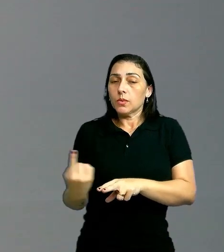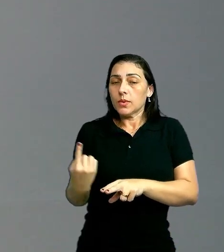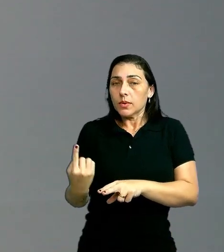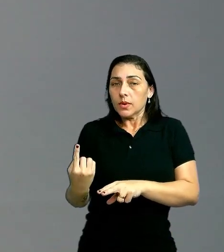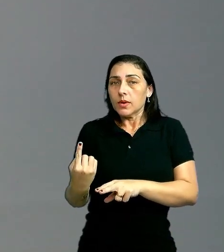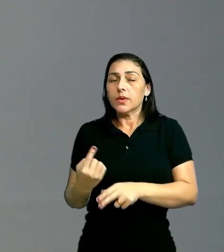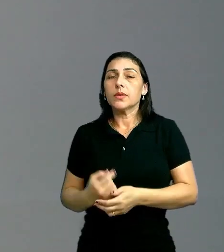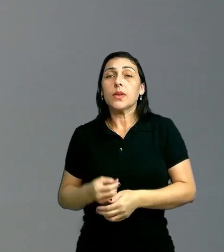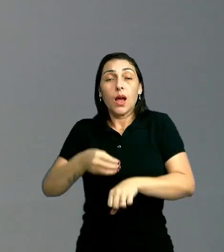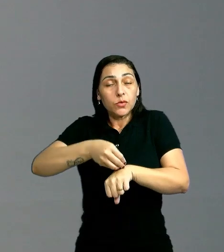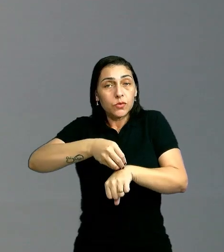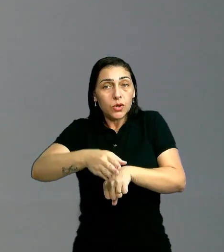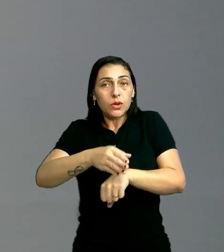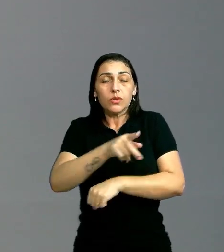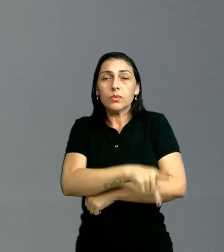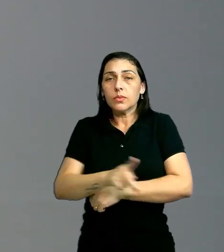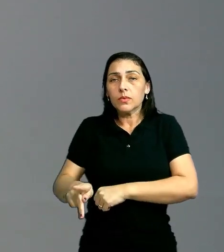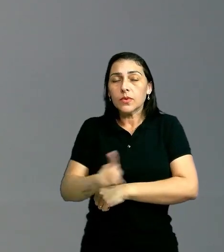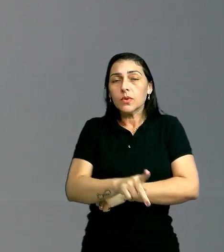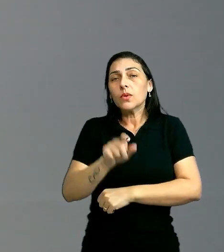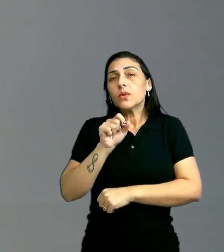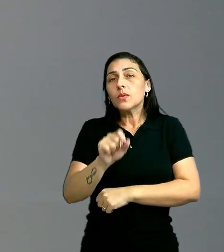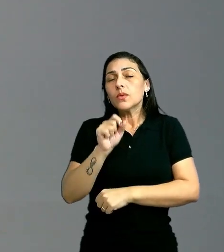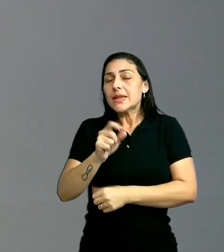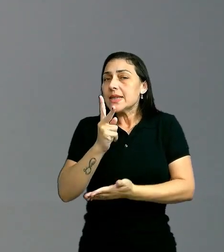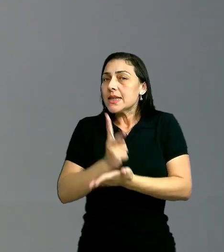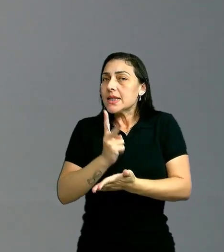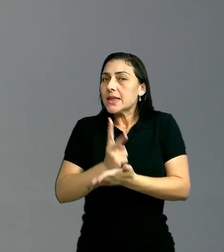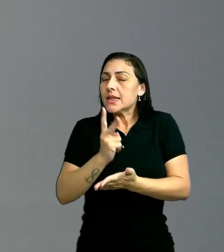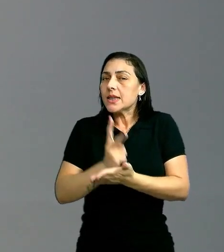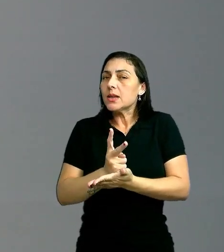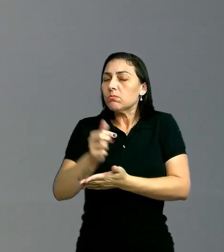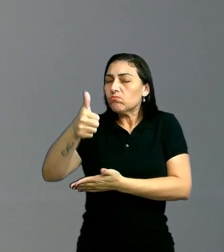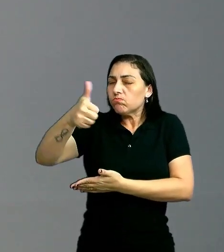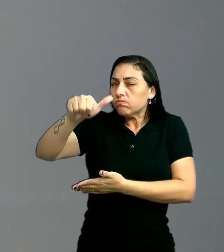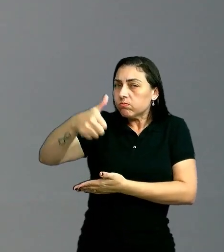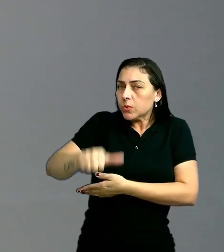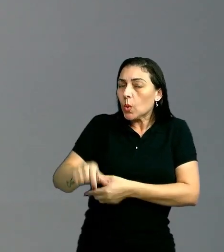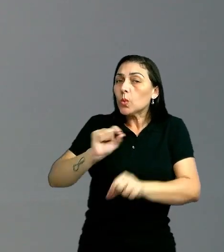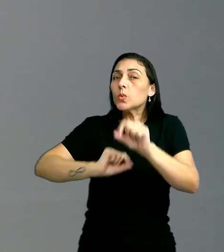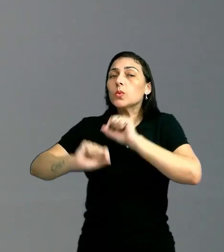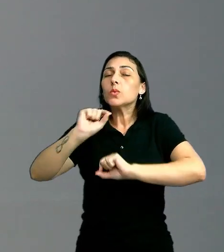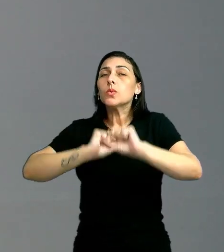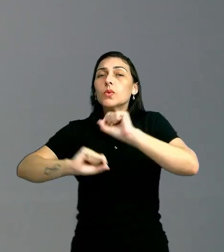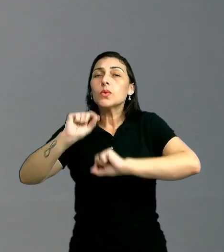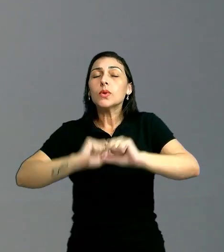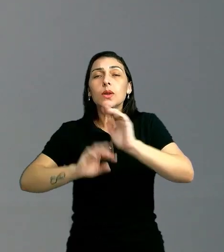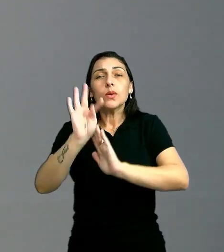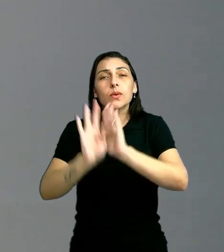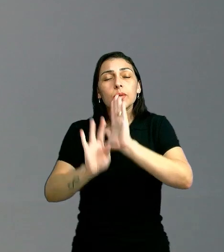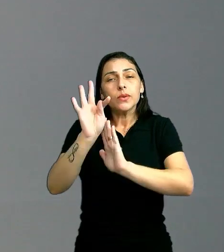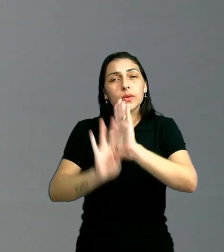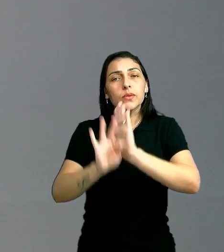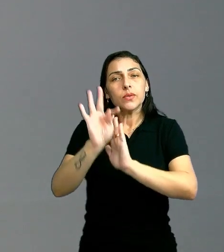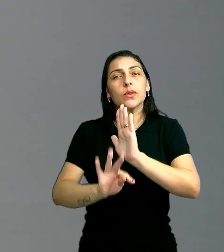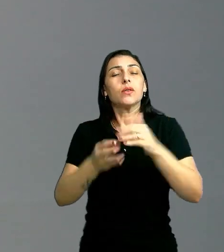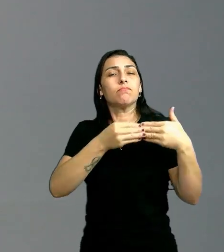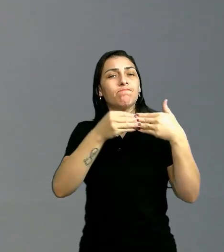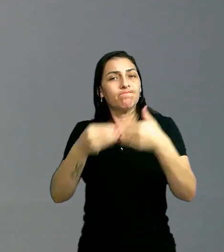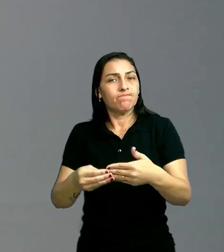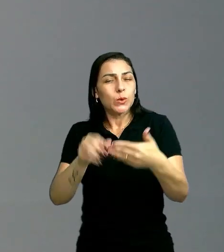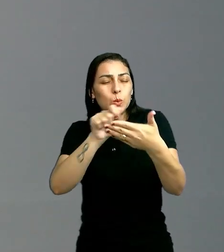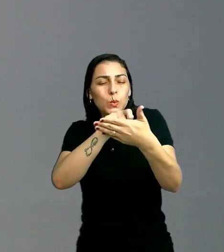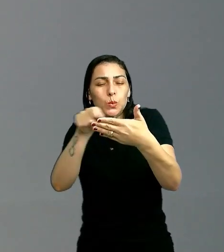A dica do professor é sempre analise do que esse texto está tratando,